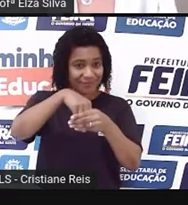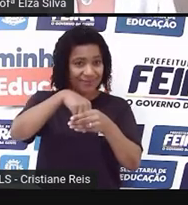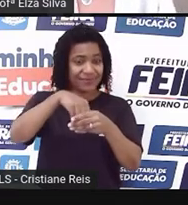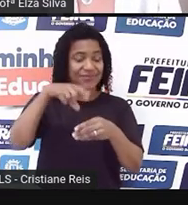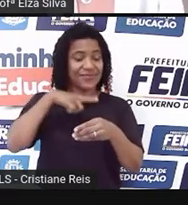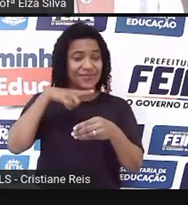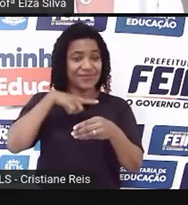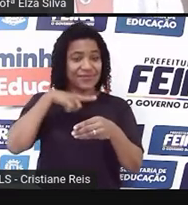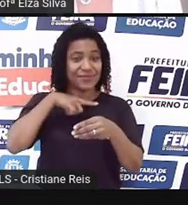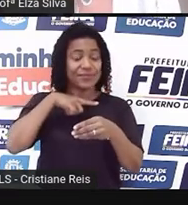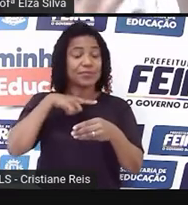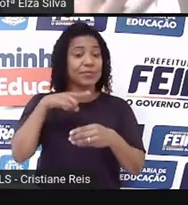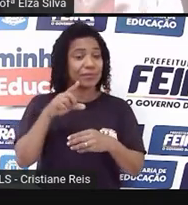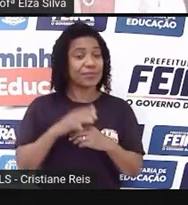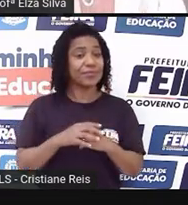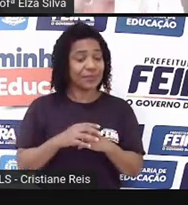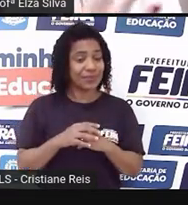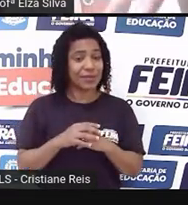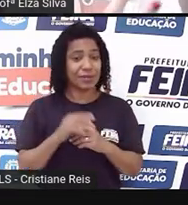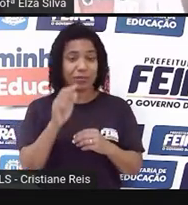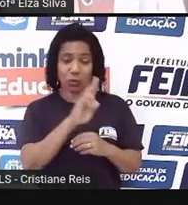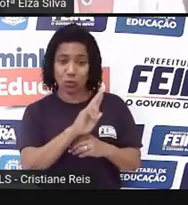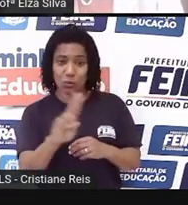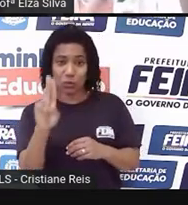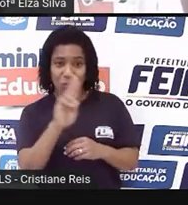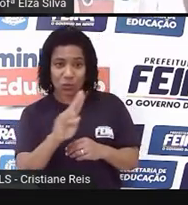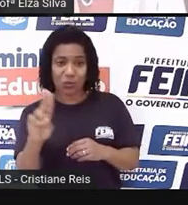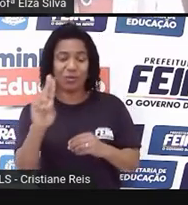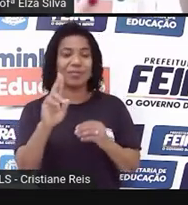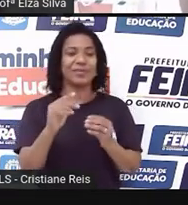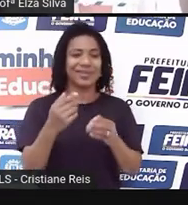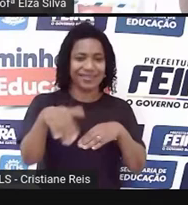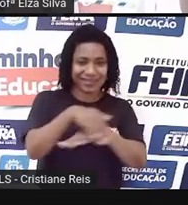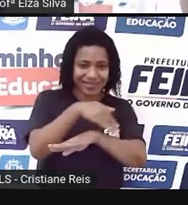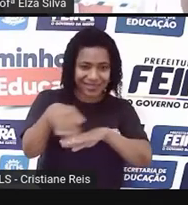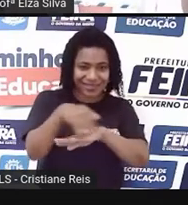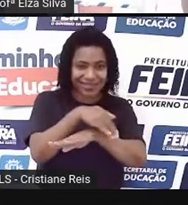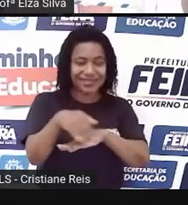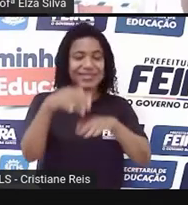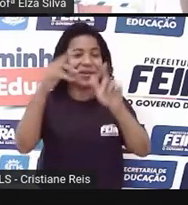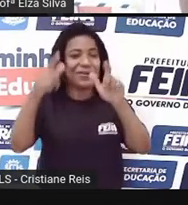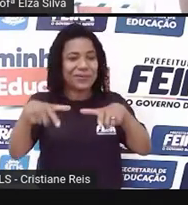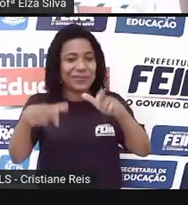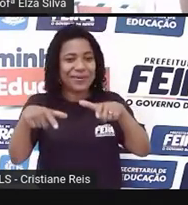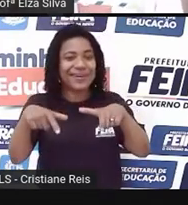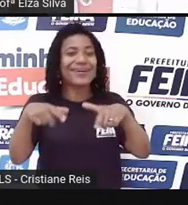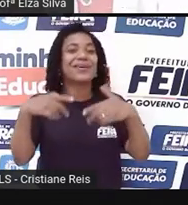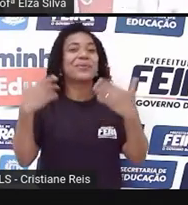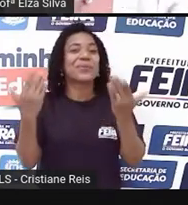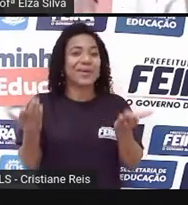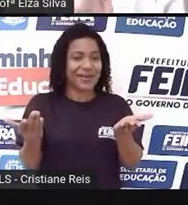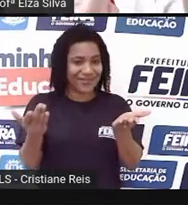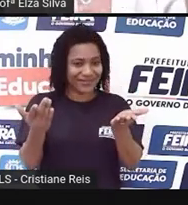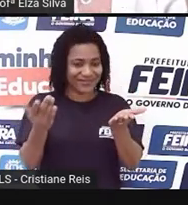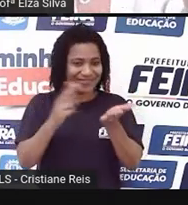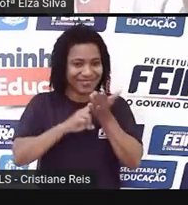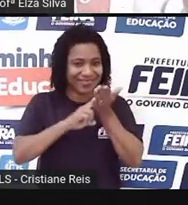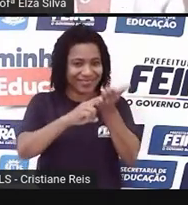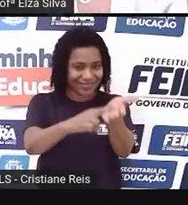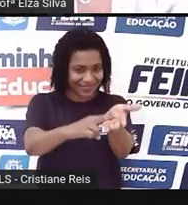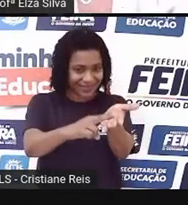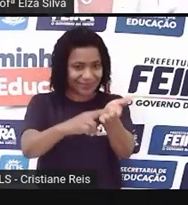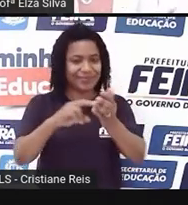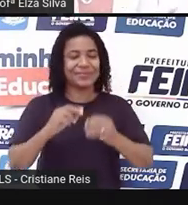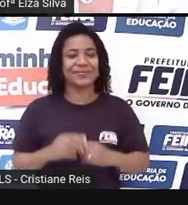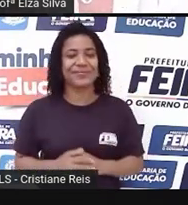carta, nós colocamos o remetente, o nome, endereço, a localização do remetente. Na parte de